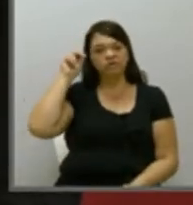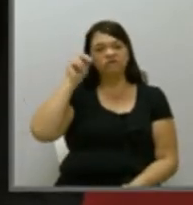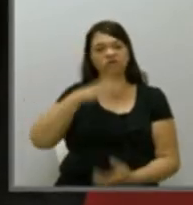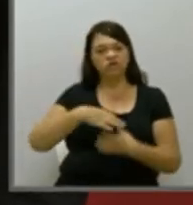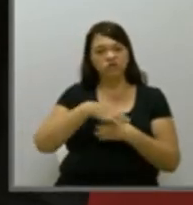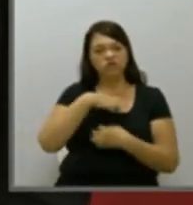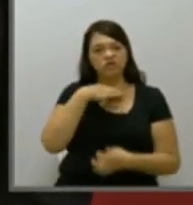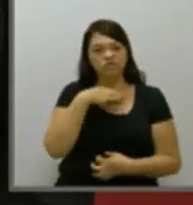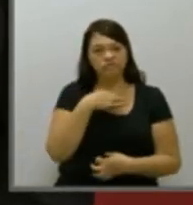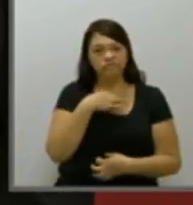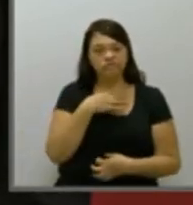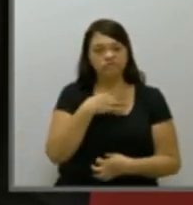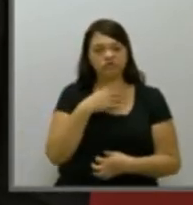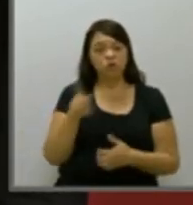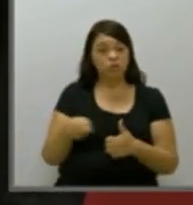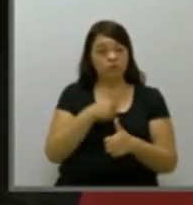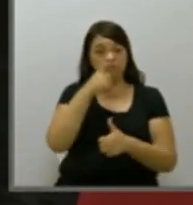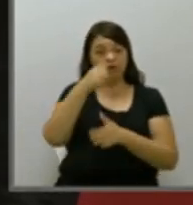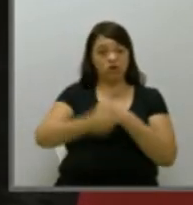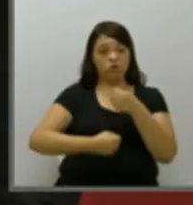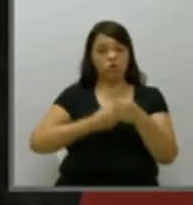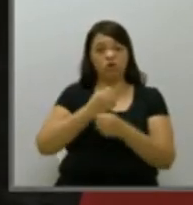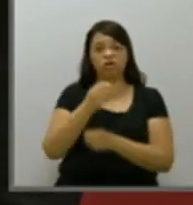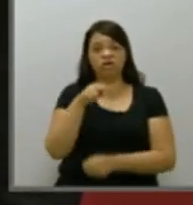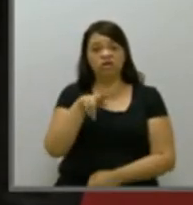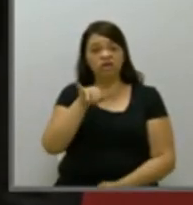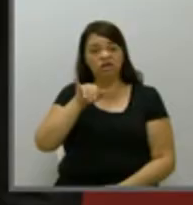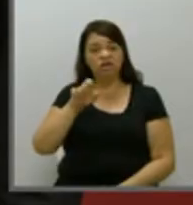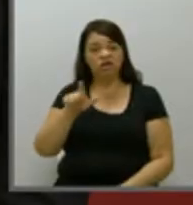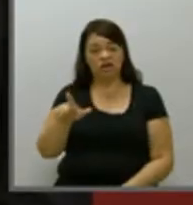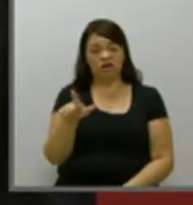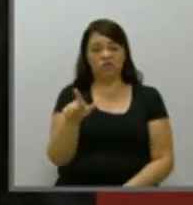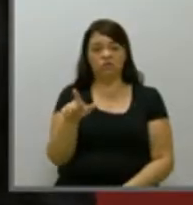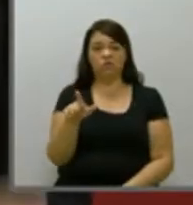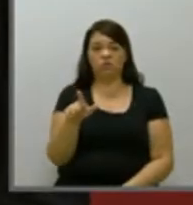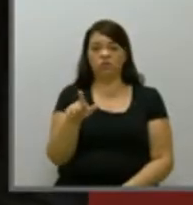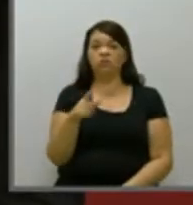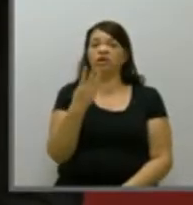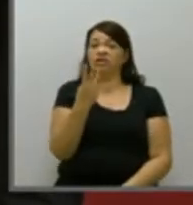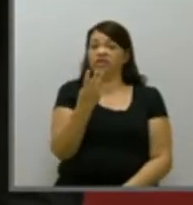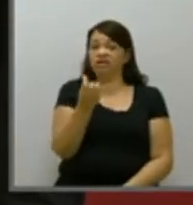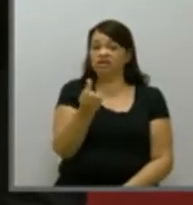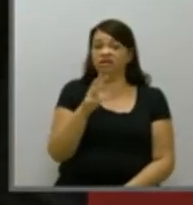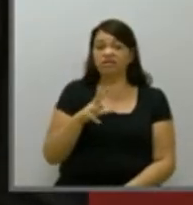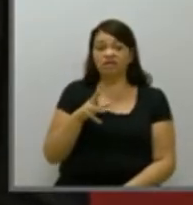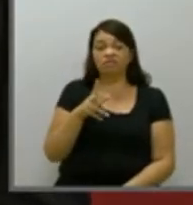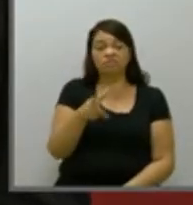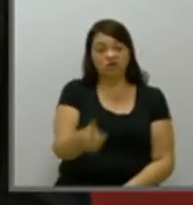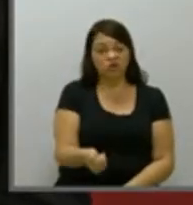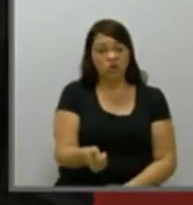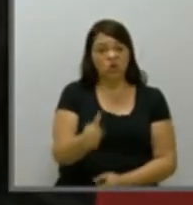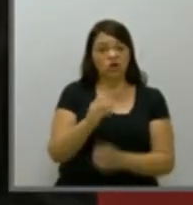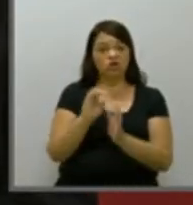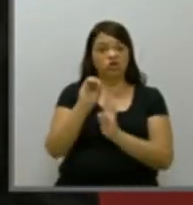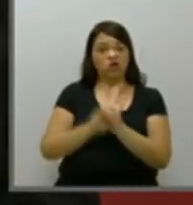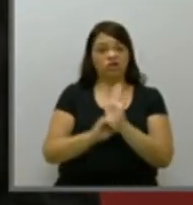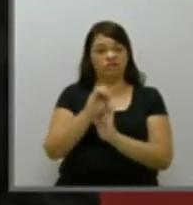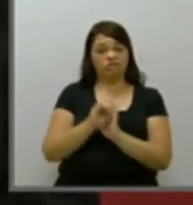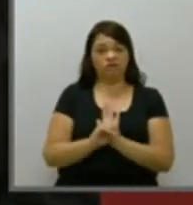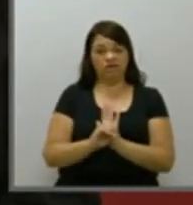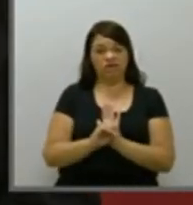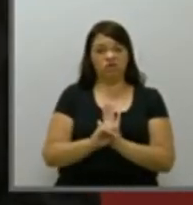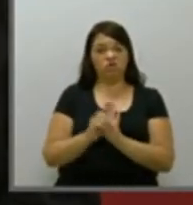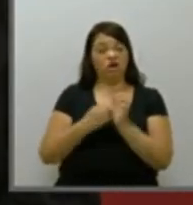O primeiro ano do governo Daniel Bourdinhon foi 36 milhões, o orçamento. O ano